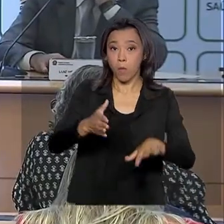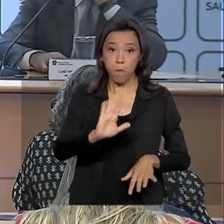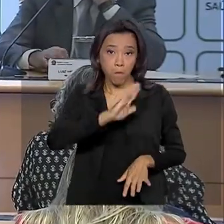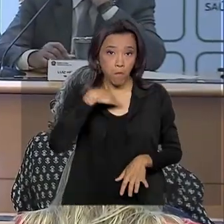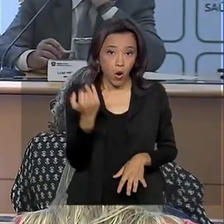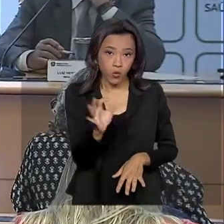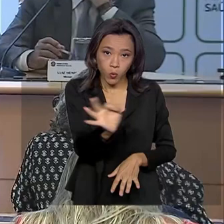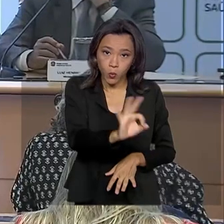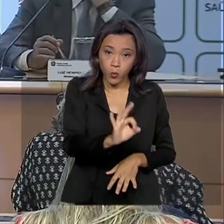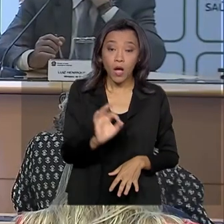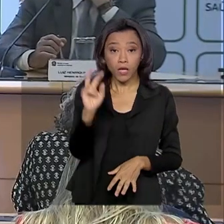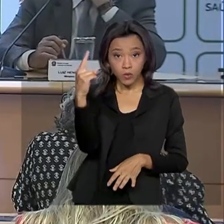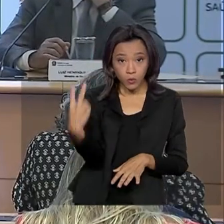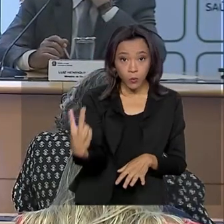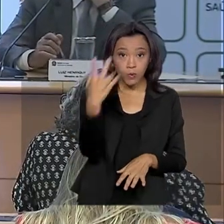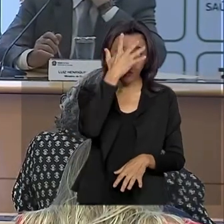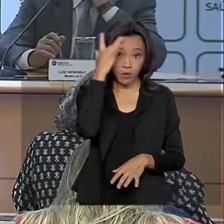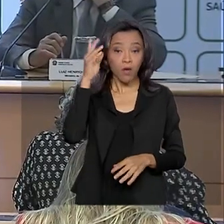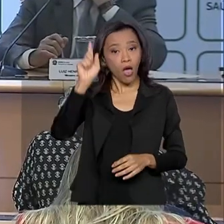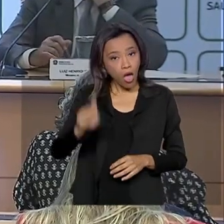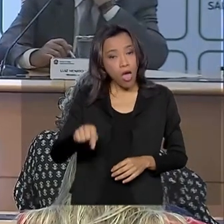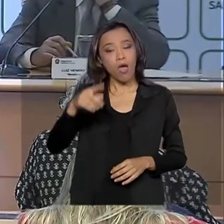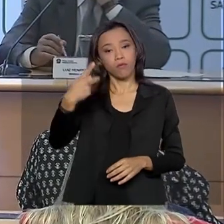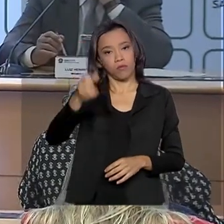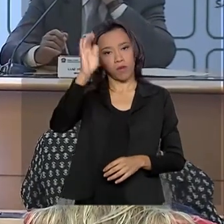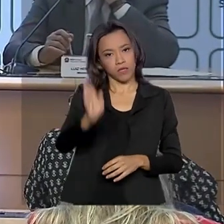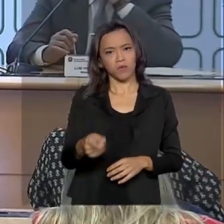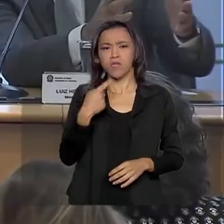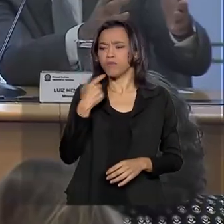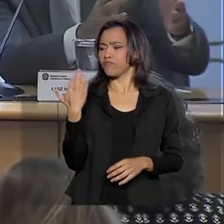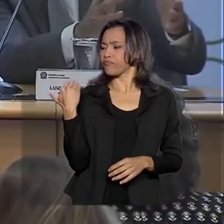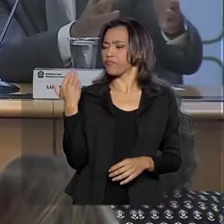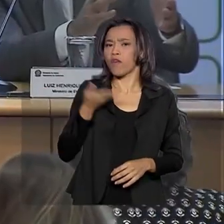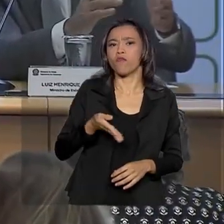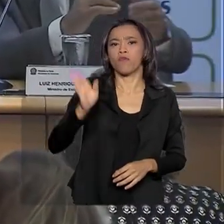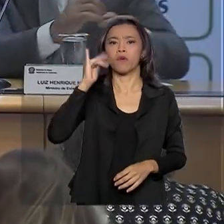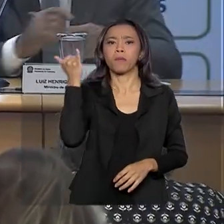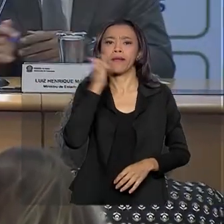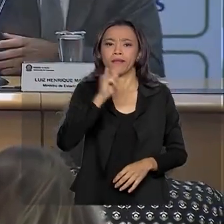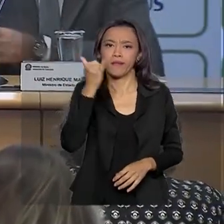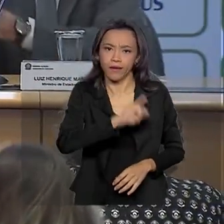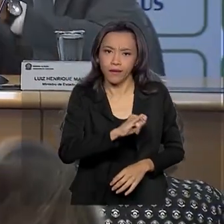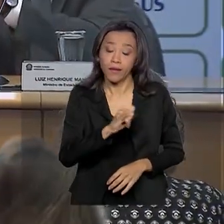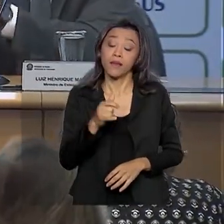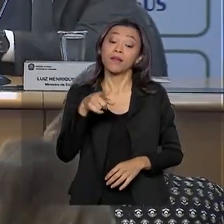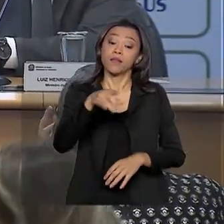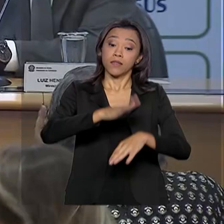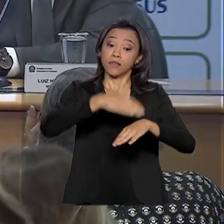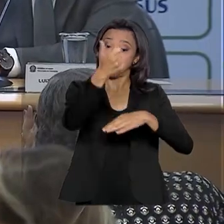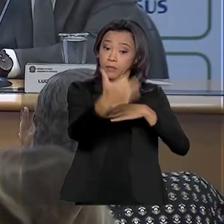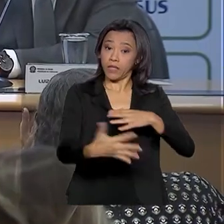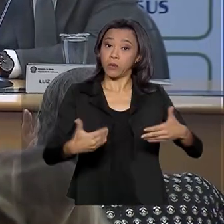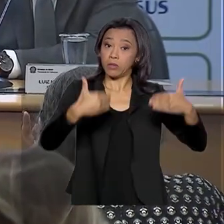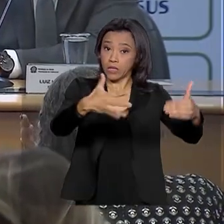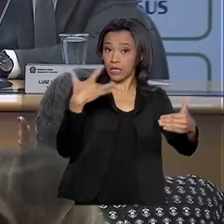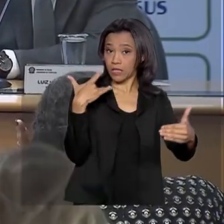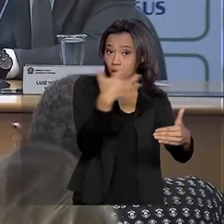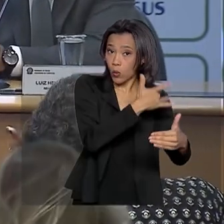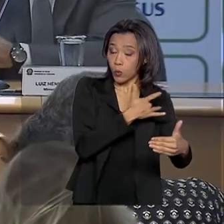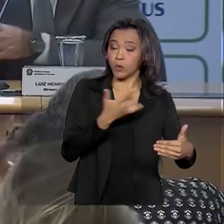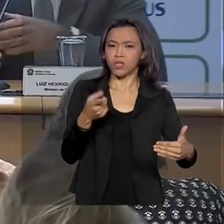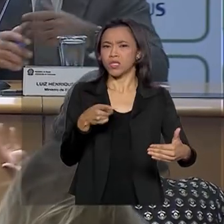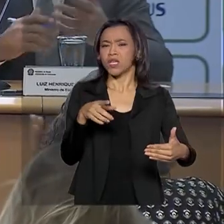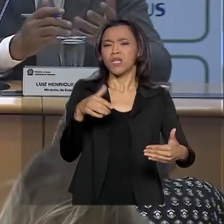dois infectados são brasileiros que estiveram recentemente na Itália. Segundo o Ministério da Saúde, não há elementos que